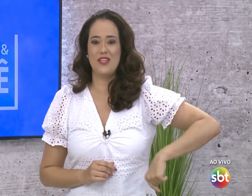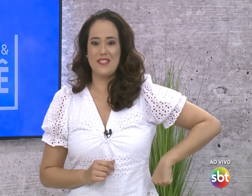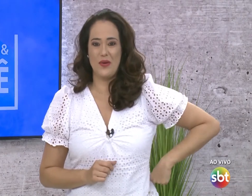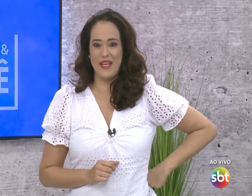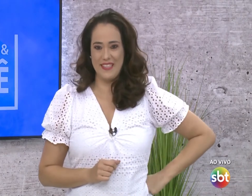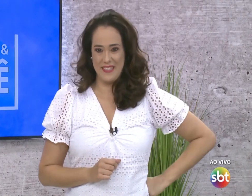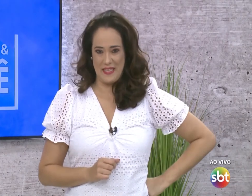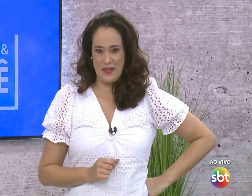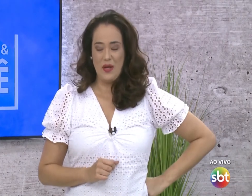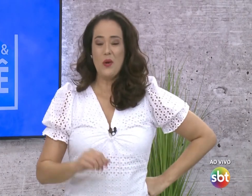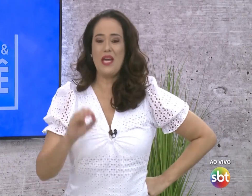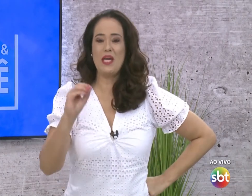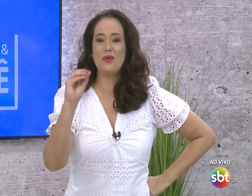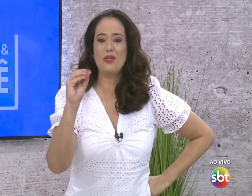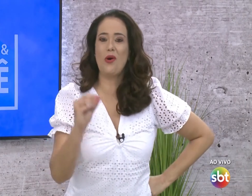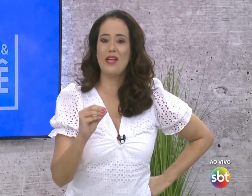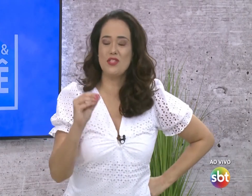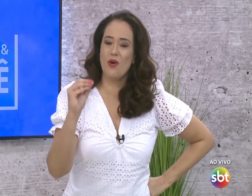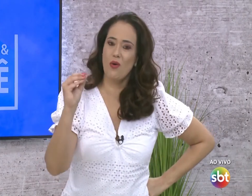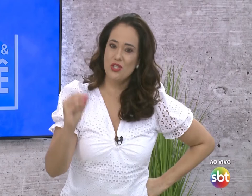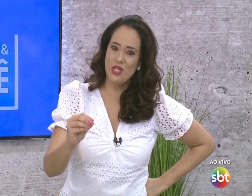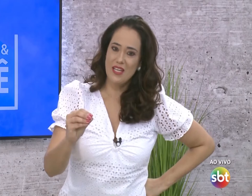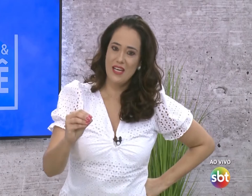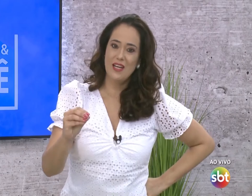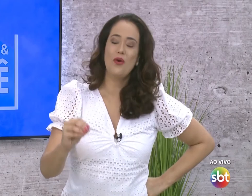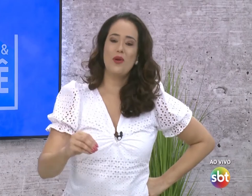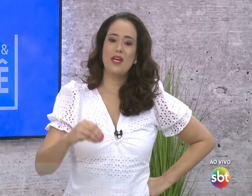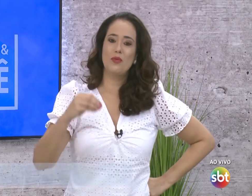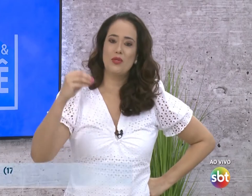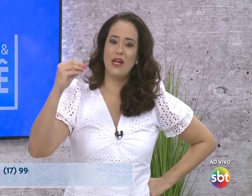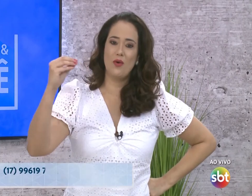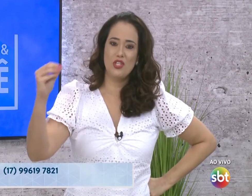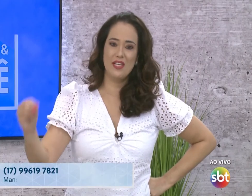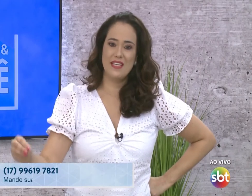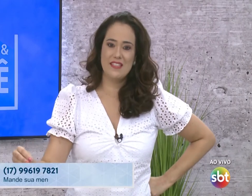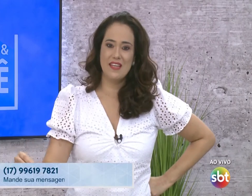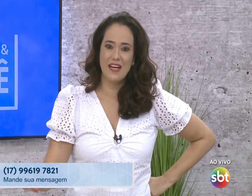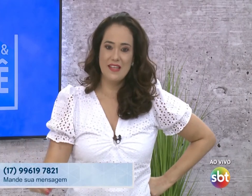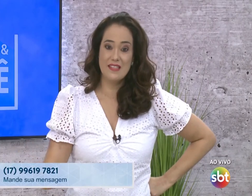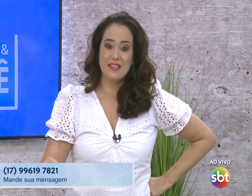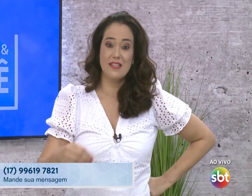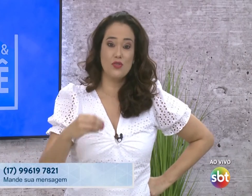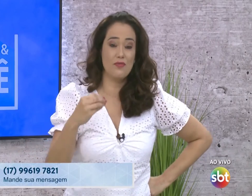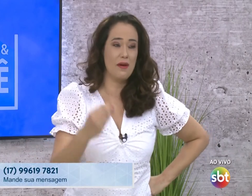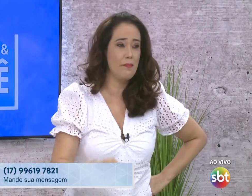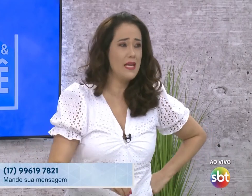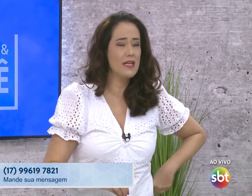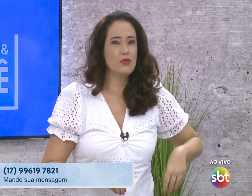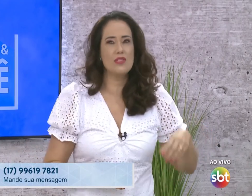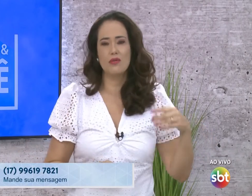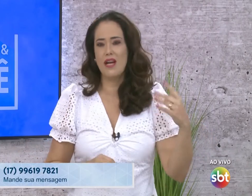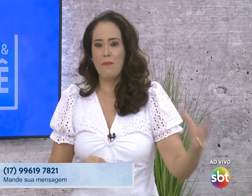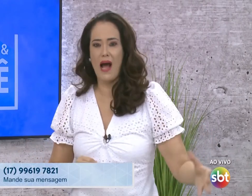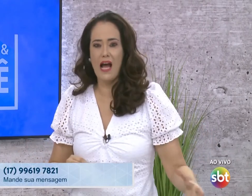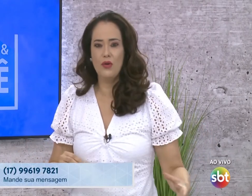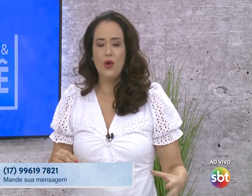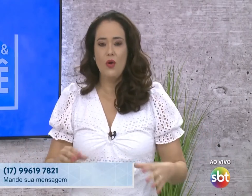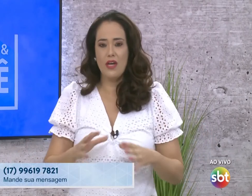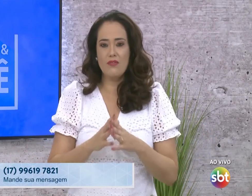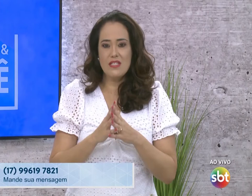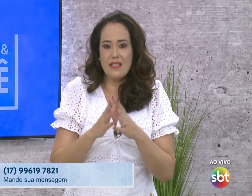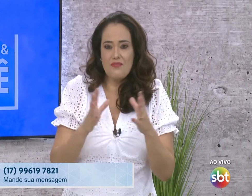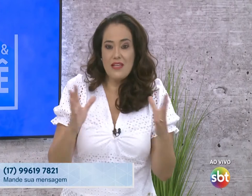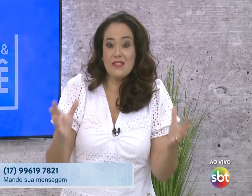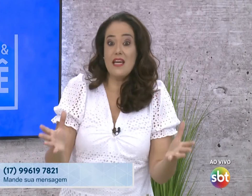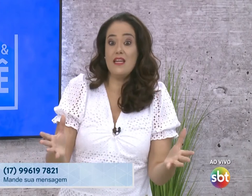durante essa quarentena? O que que mudou na sua rotina? O que que mudou na rotina das crianças, da sua família, do seu trabalho?